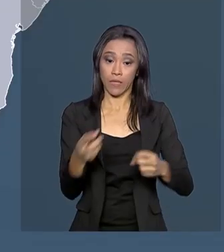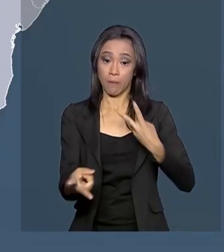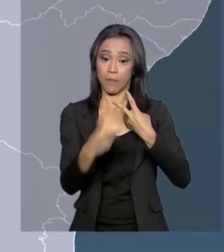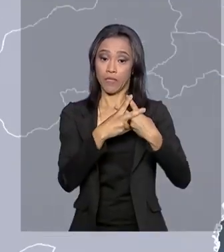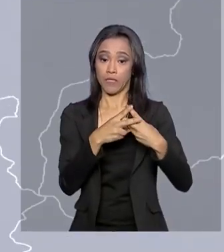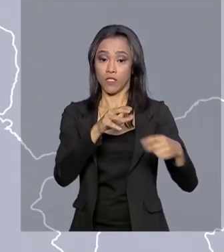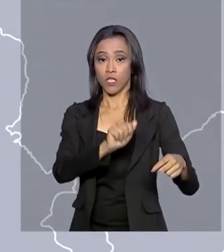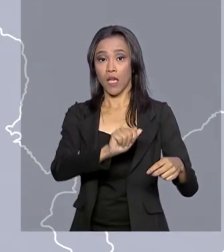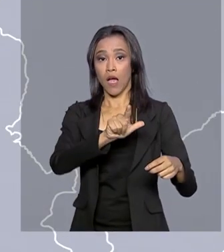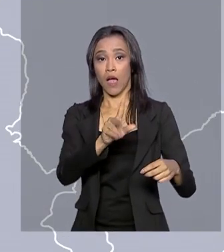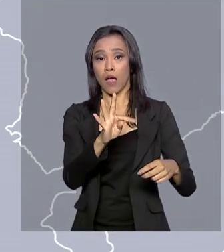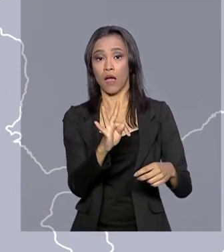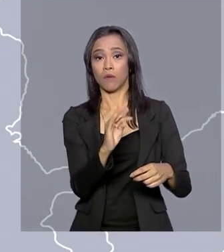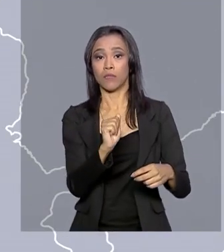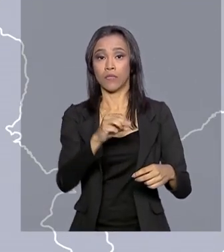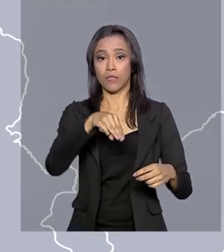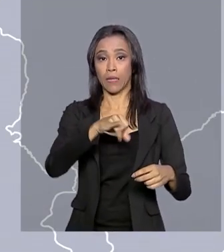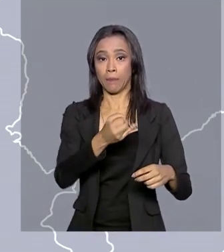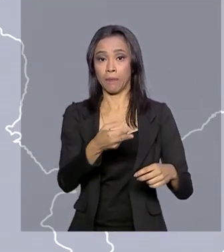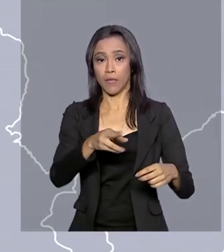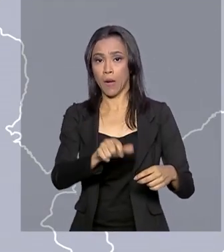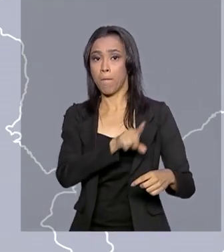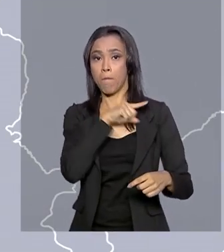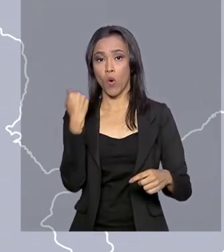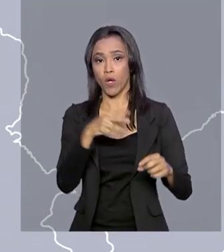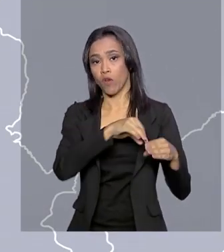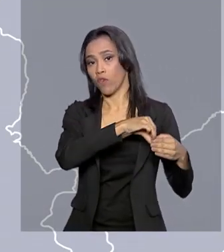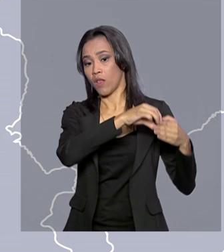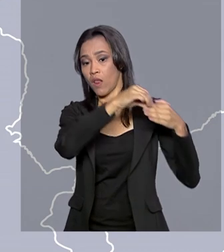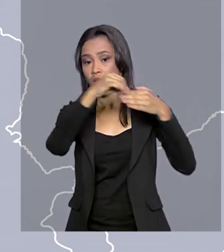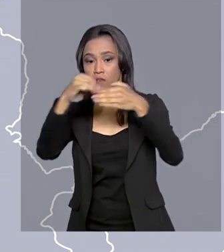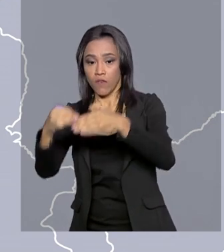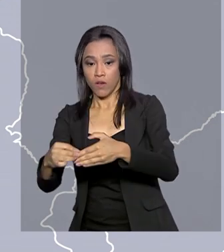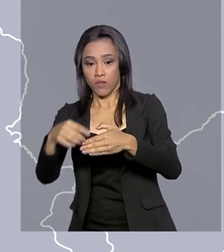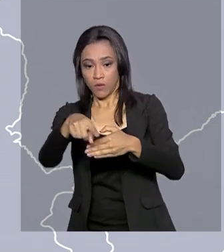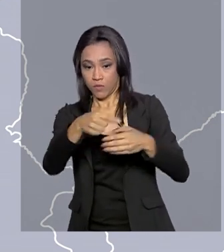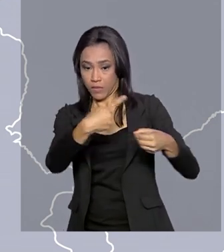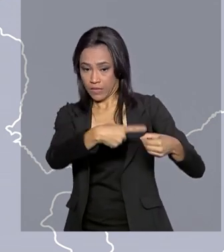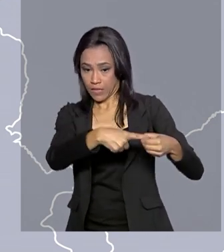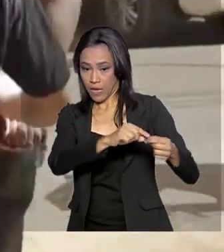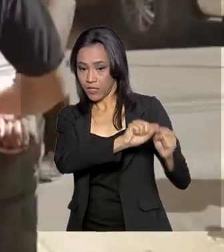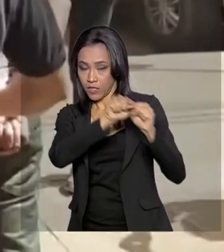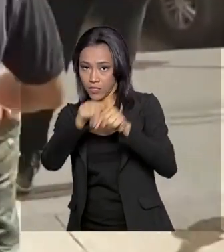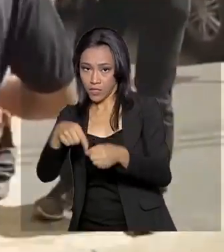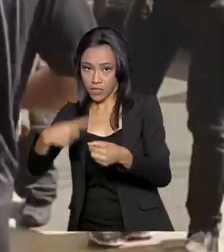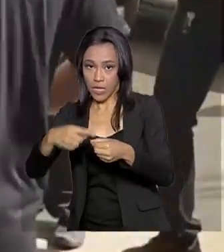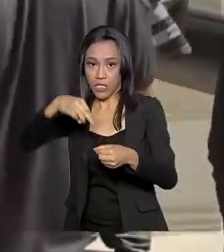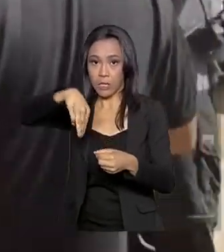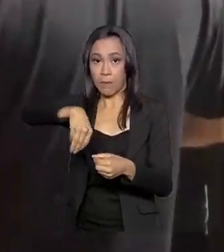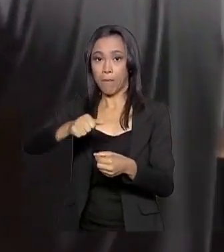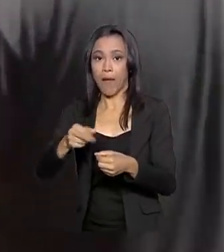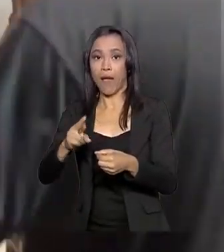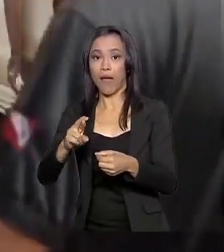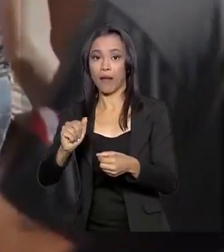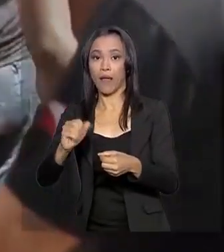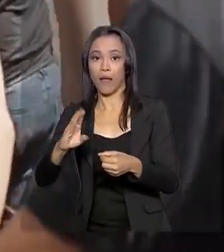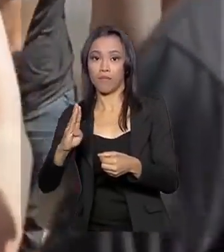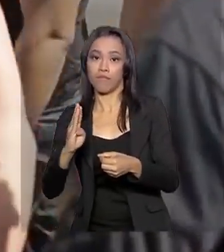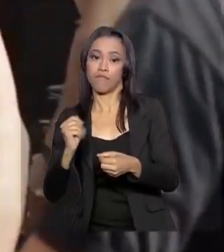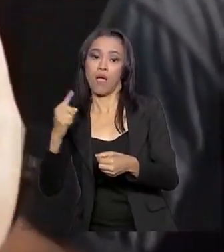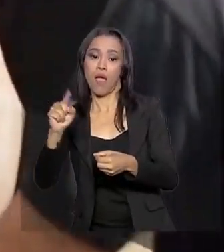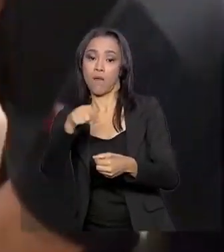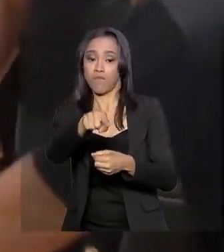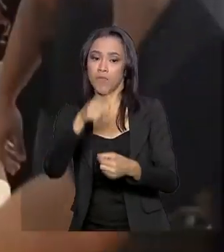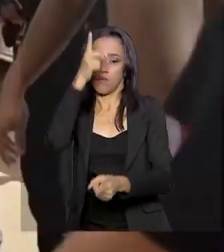foram mortos durante a transferência entre as cidades de Novo Repartimento e Marabá. Ao chegarem ao destino, os